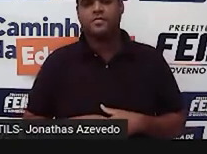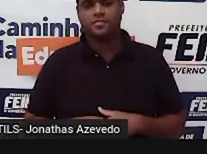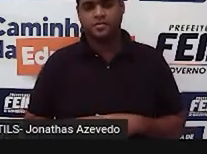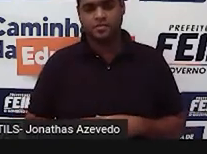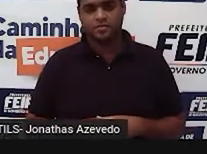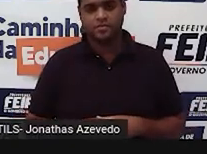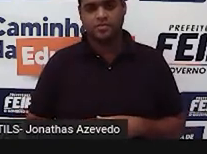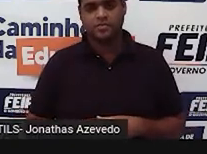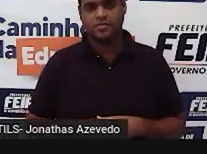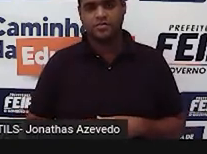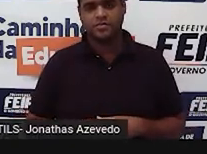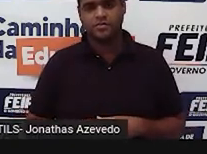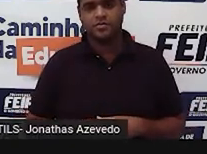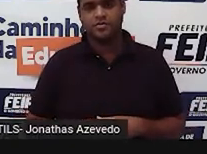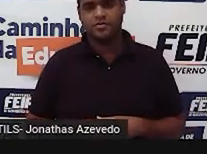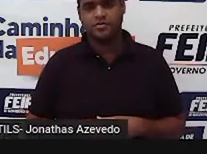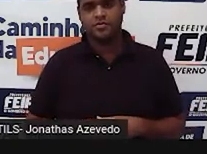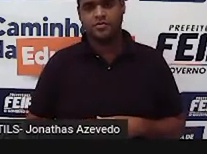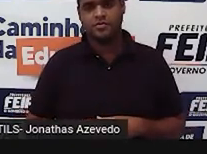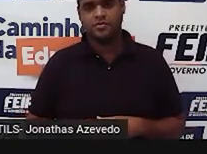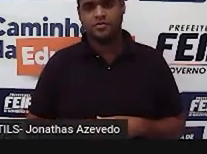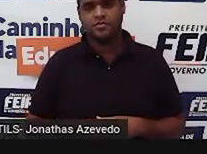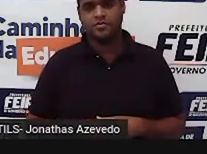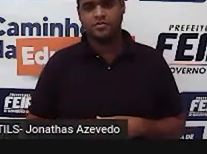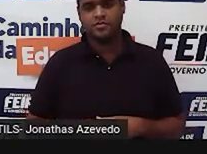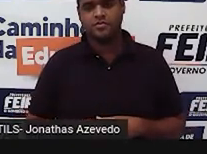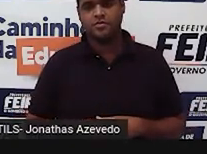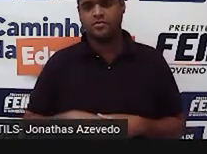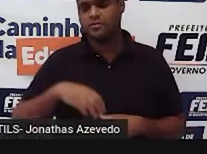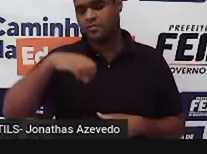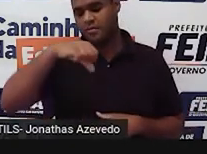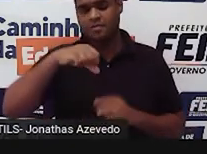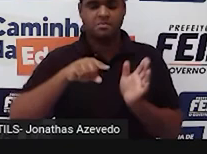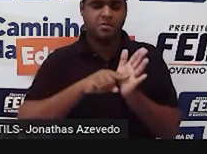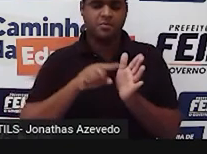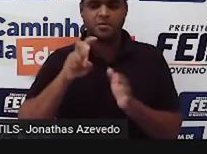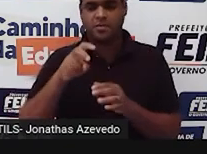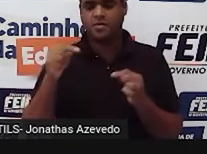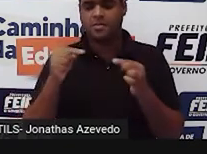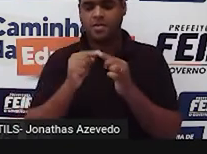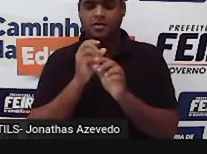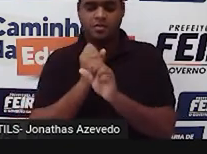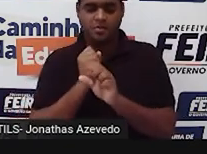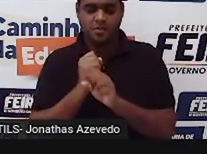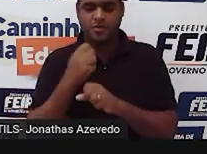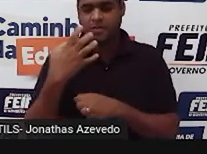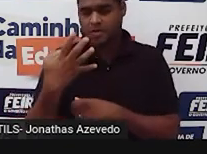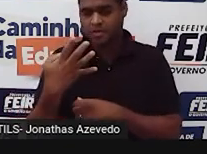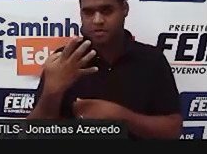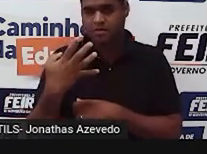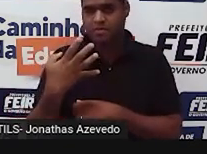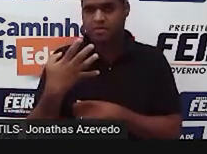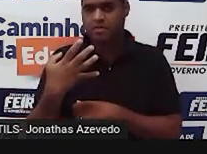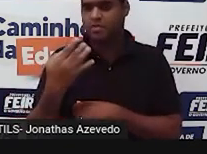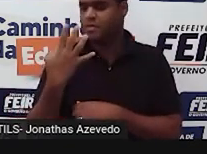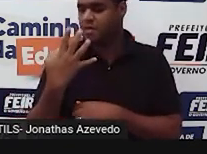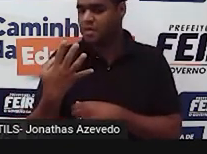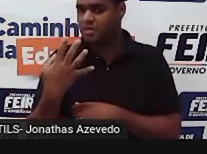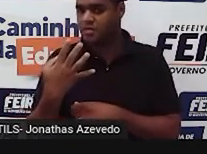Só que aí você já deve ter pensado professor, 9 menos 5 dá 4. 4 não é maior do que 4.